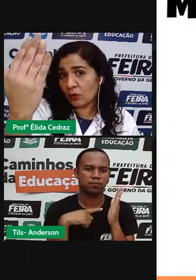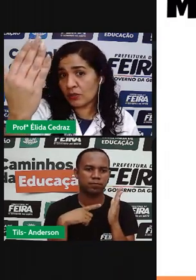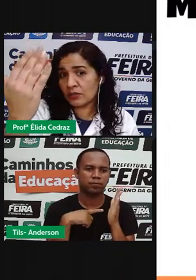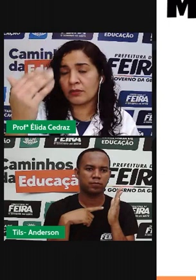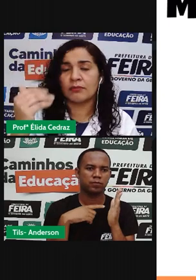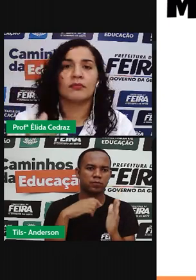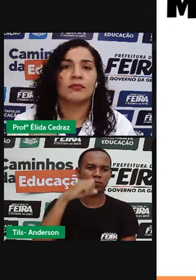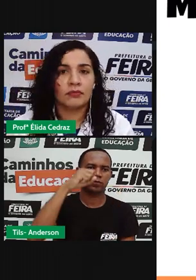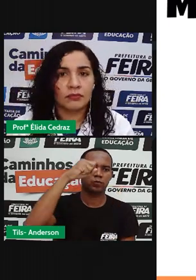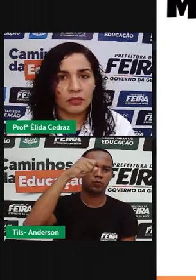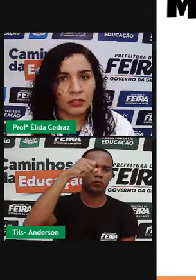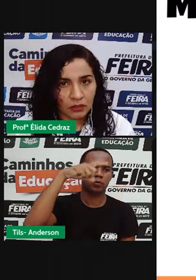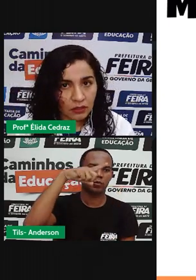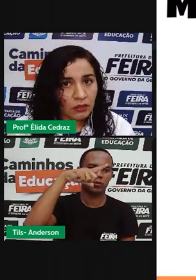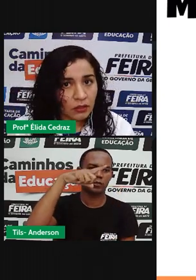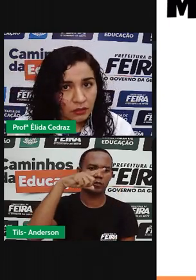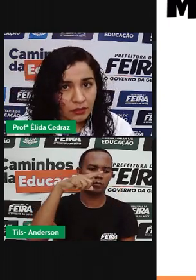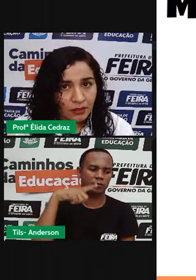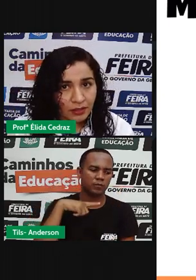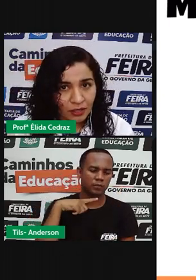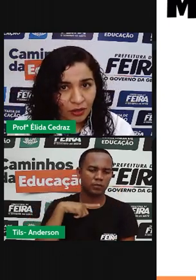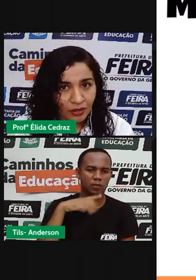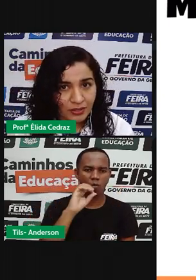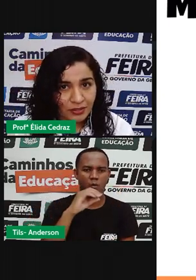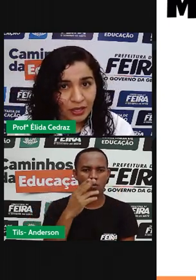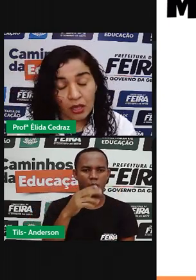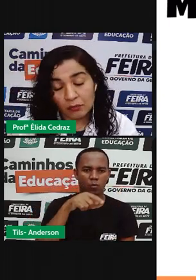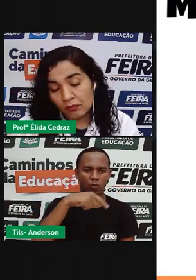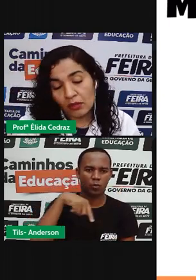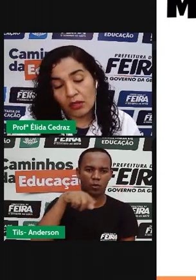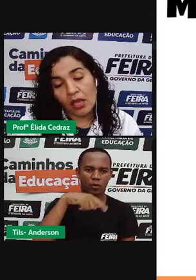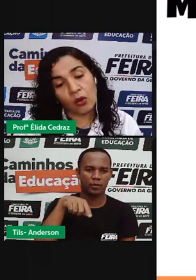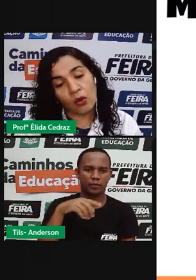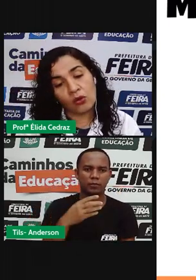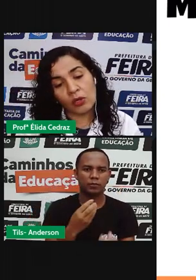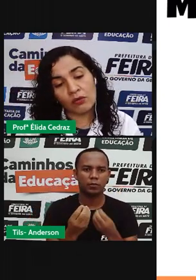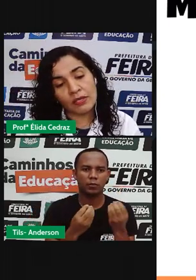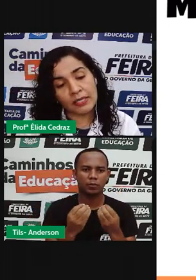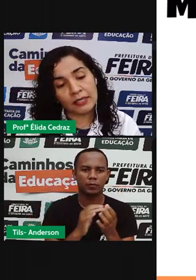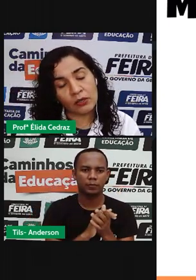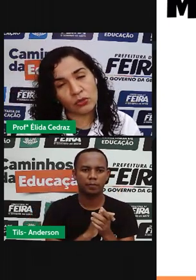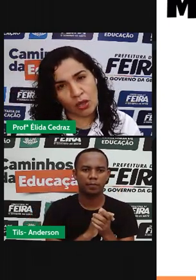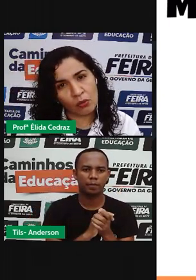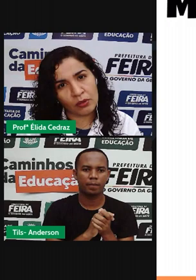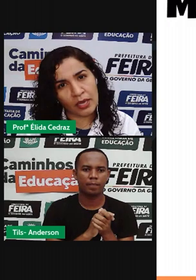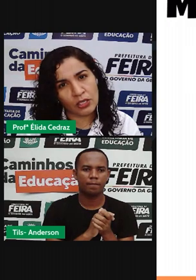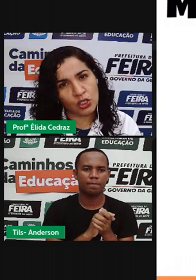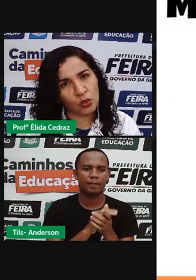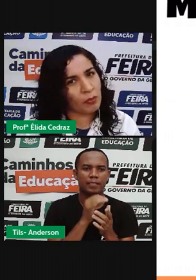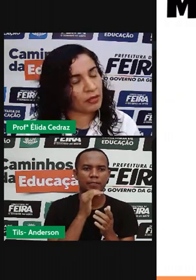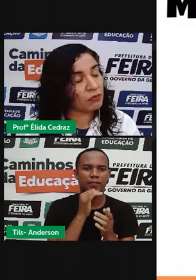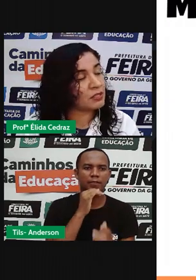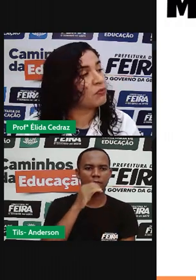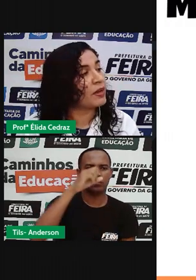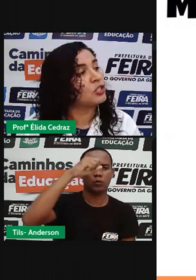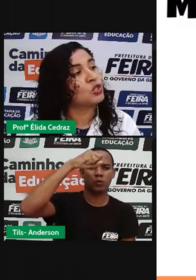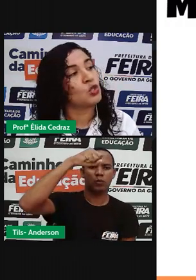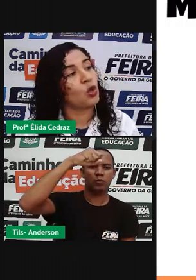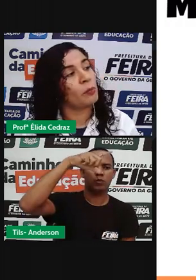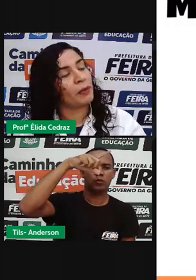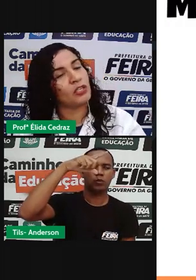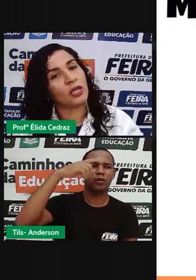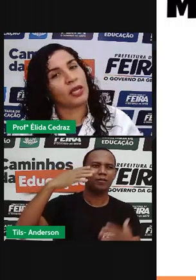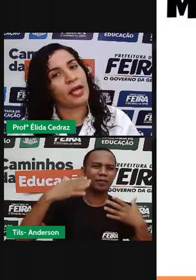a luz e nós. Quando você está no Sol quente, como é que você faz